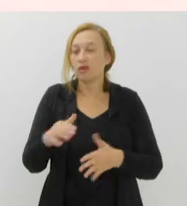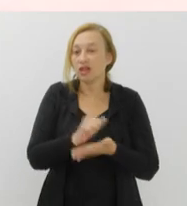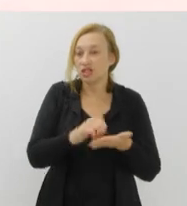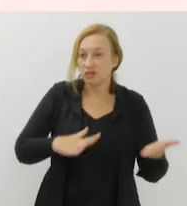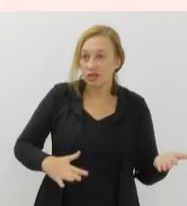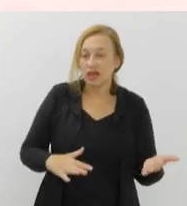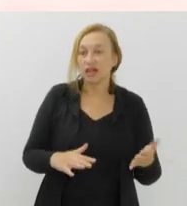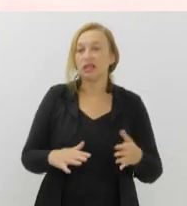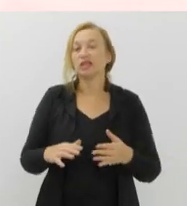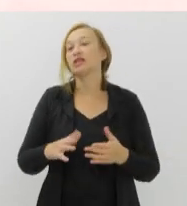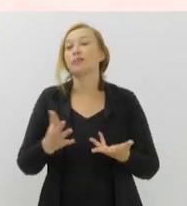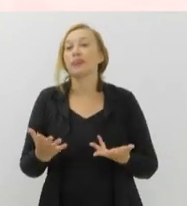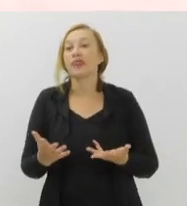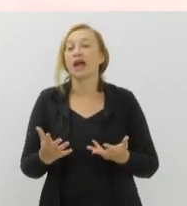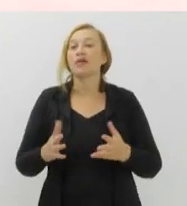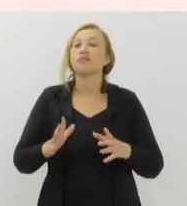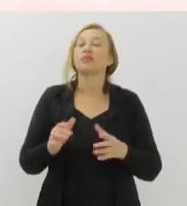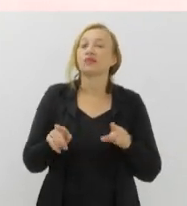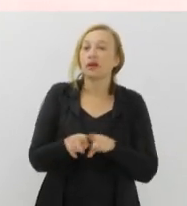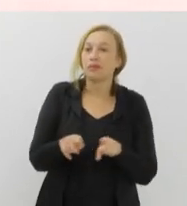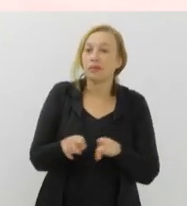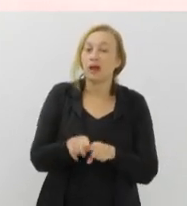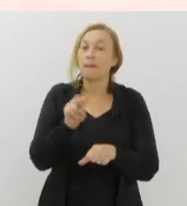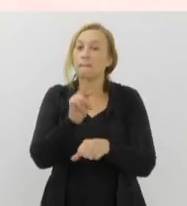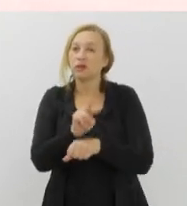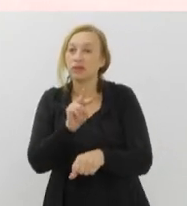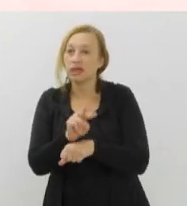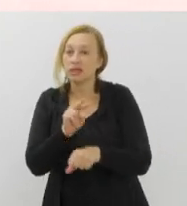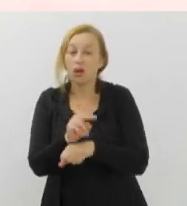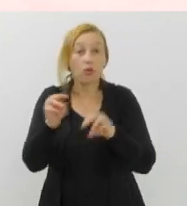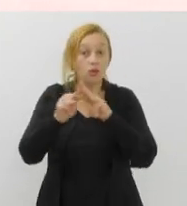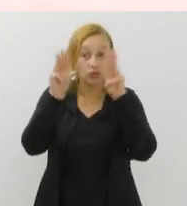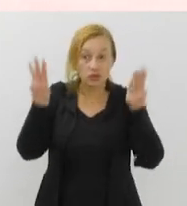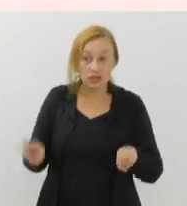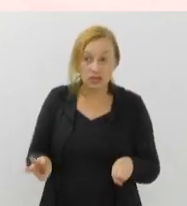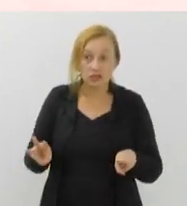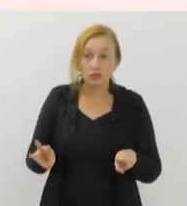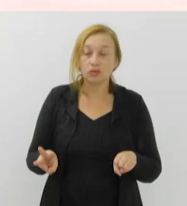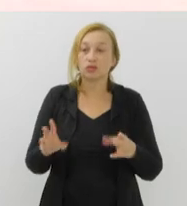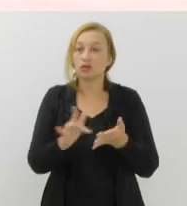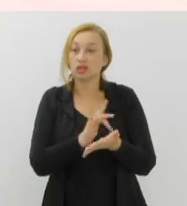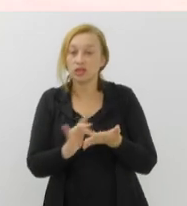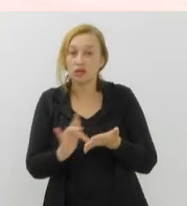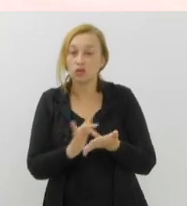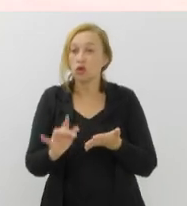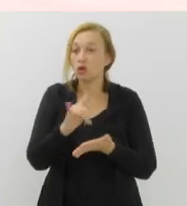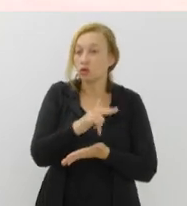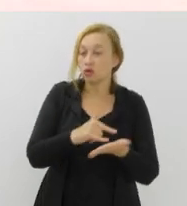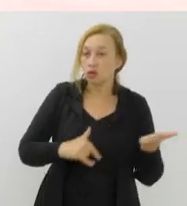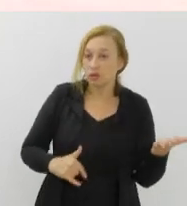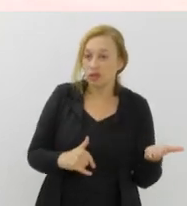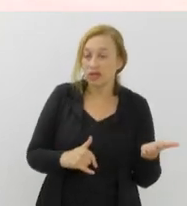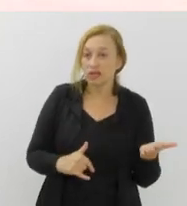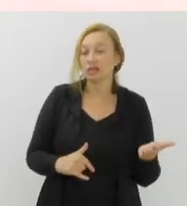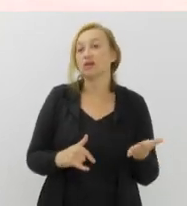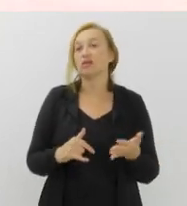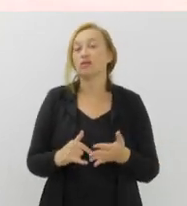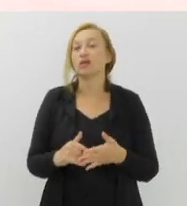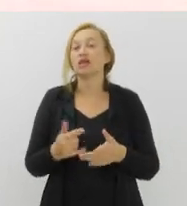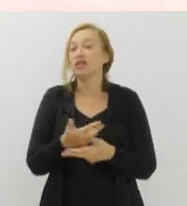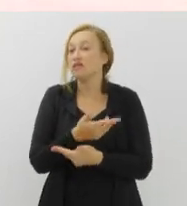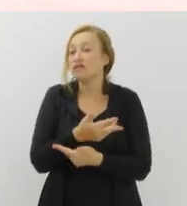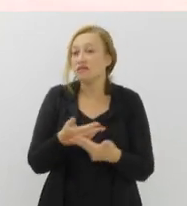acervos, as ações de preservação, de higienização, de digitalização, documentação dos acervos. Nós temos uma